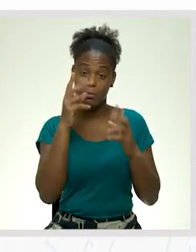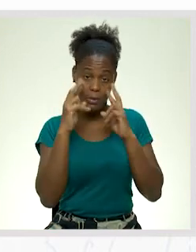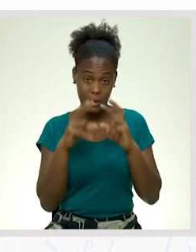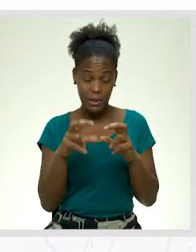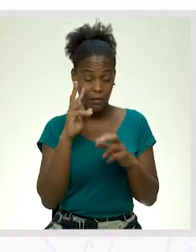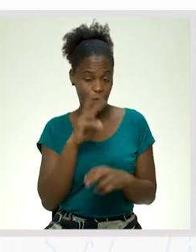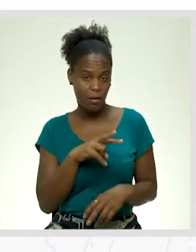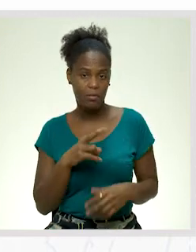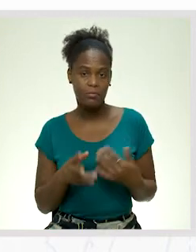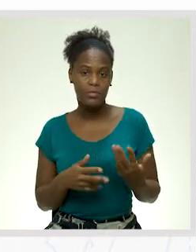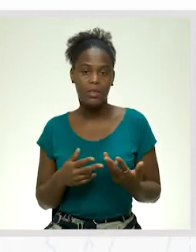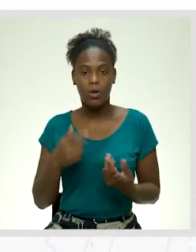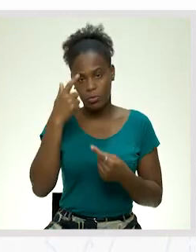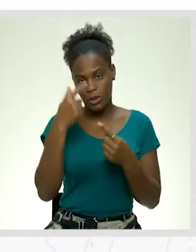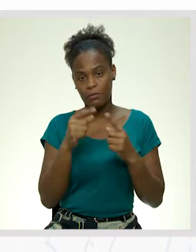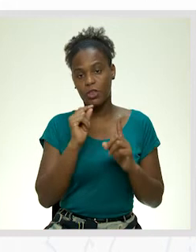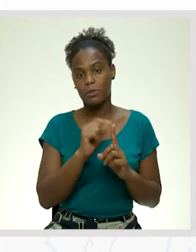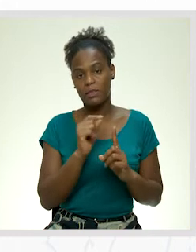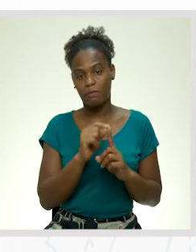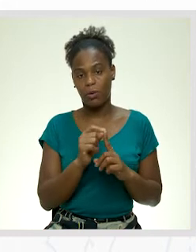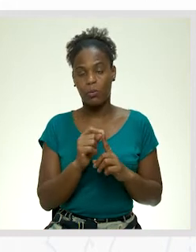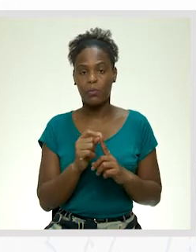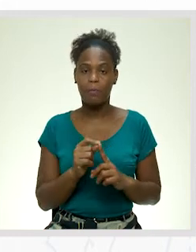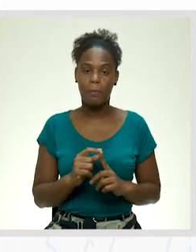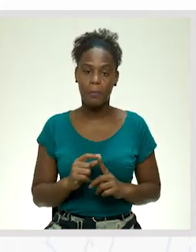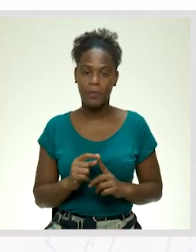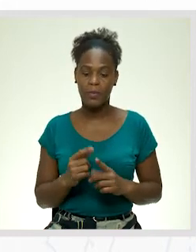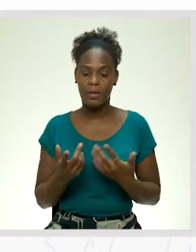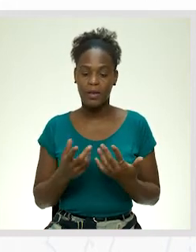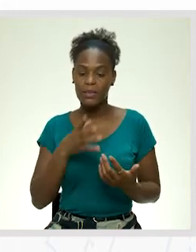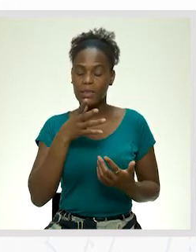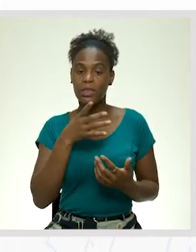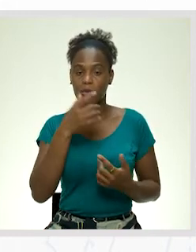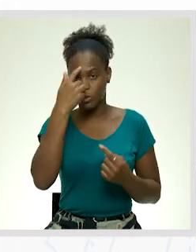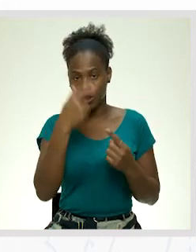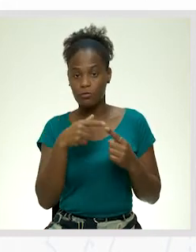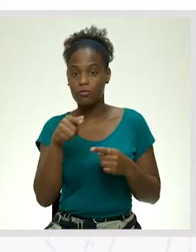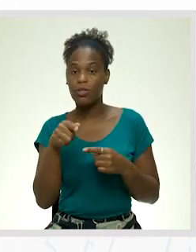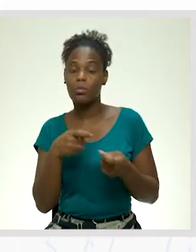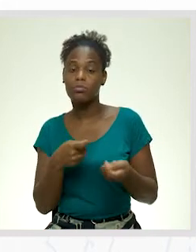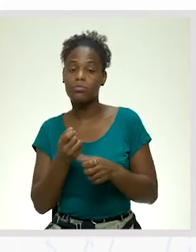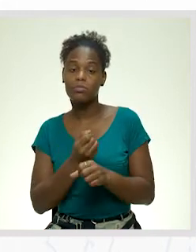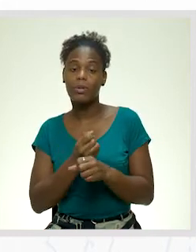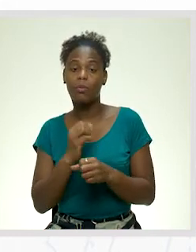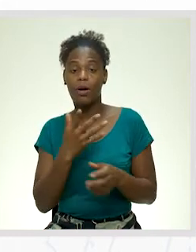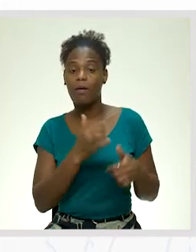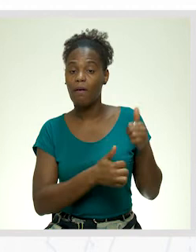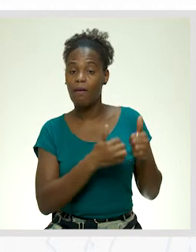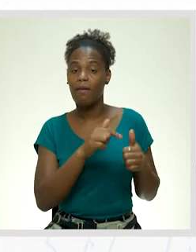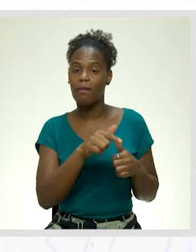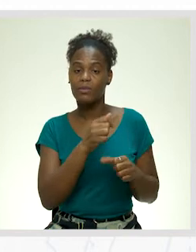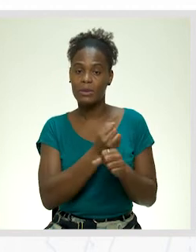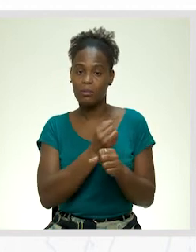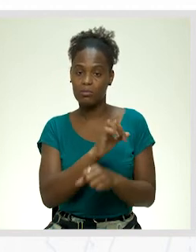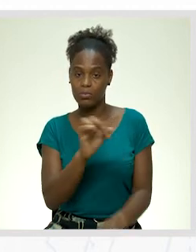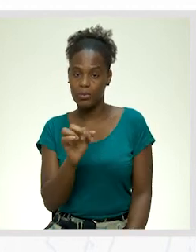pesquisar e verificar. Objetivo específico, especifique, seus objetivos no cargo pretendido, quando você vai concorrer a um